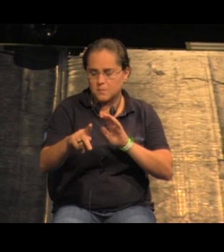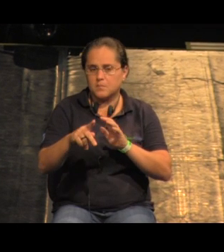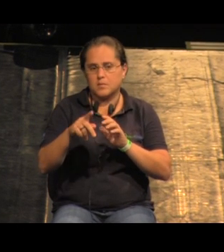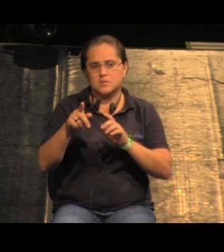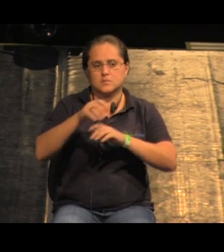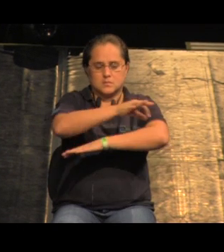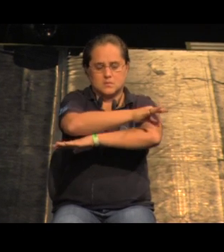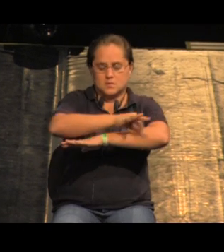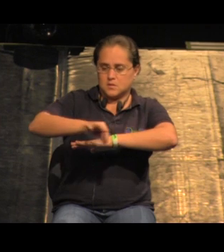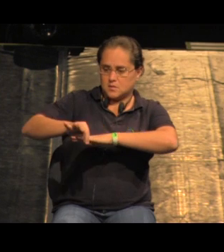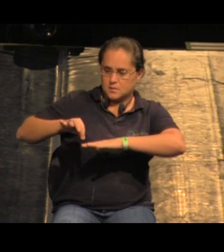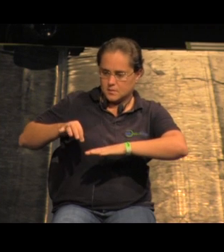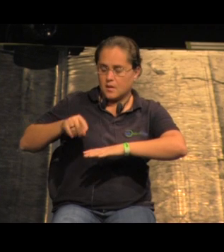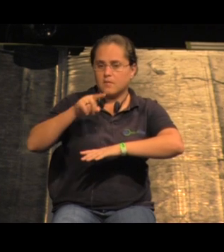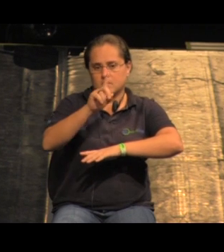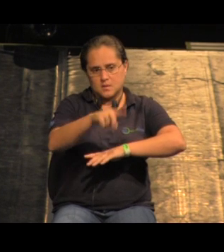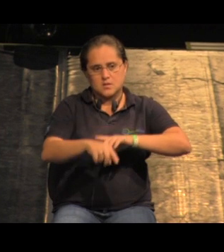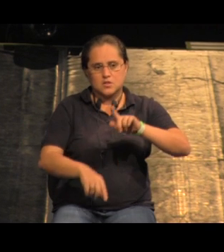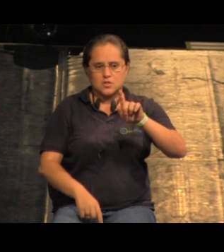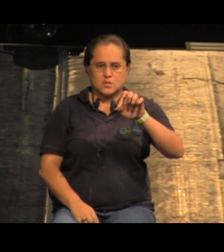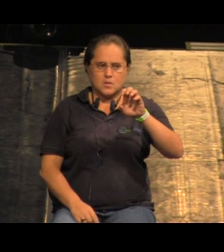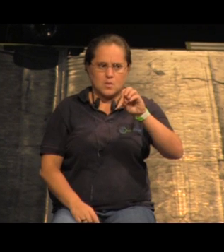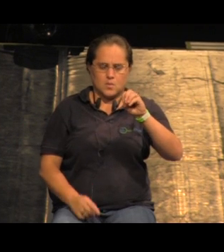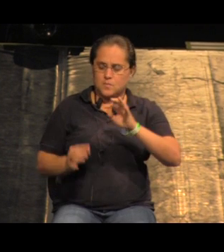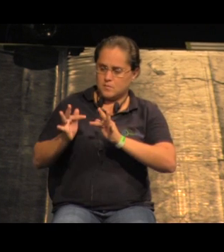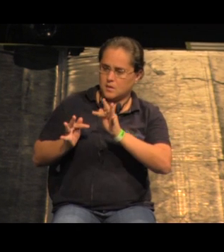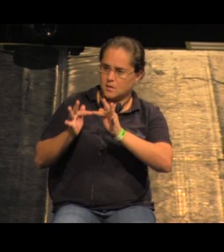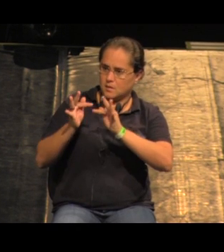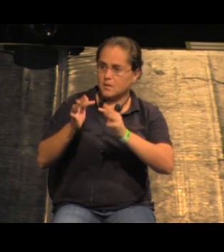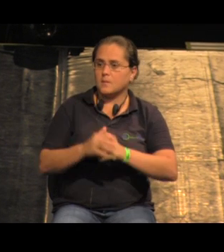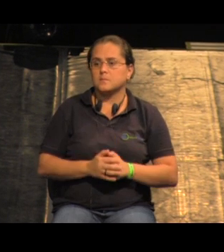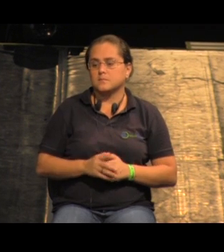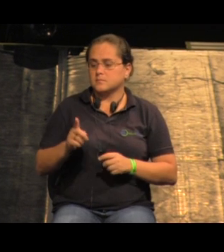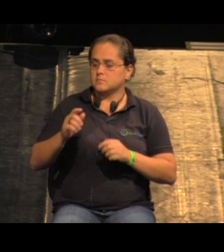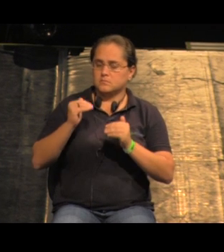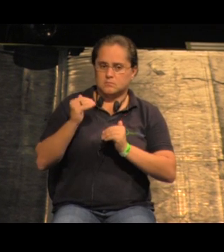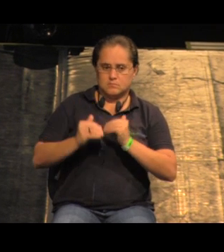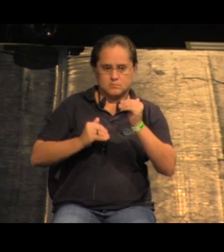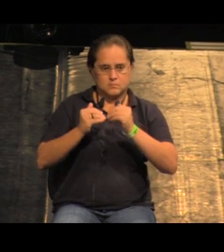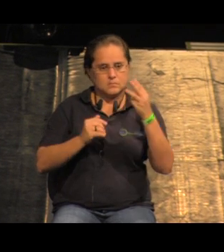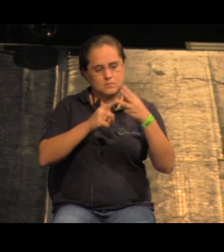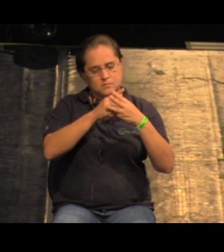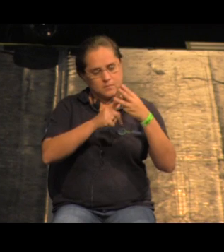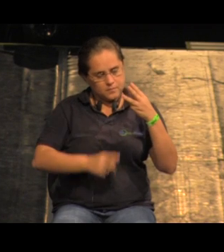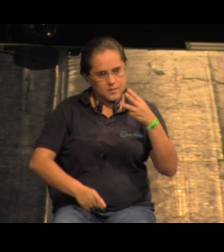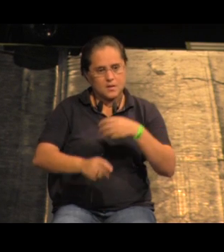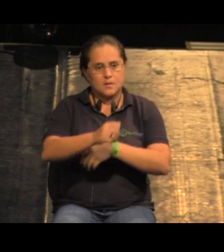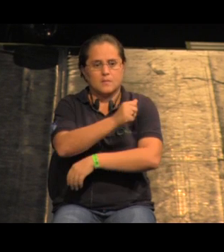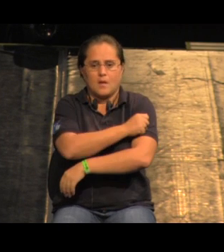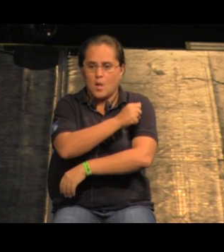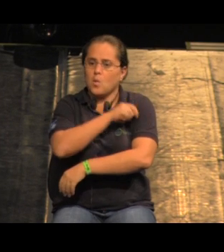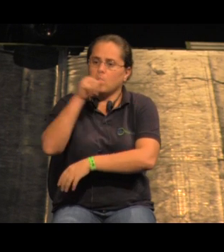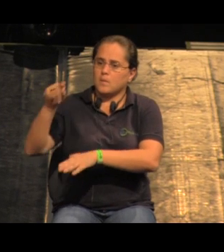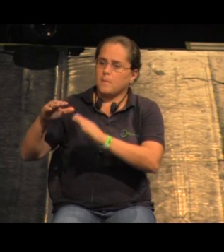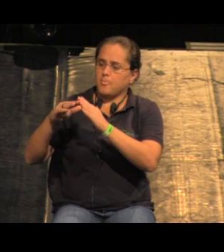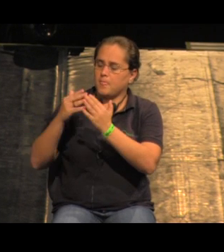escritório de arquitetura e sim um escritório de geotecnia que é a Moretti engenharia e ele foi desenvolvido por três ex-alunos da escola da